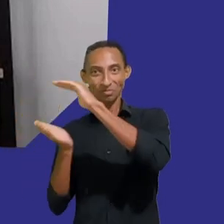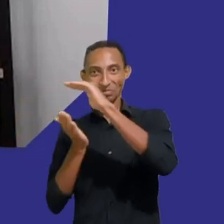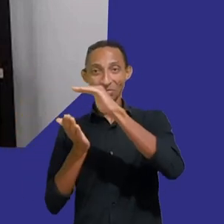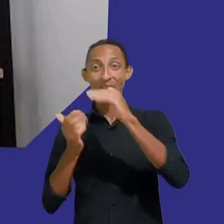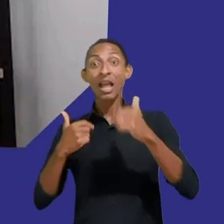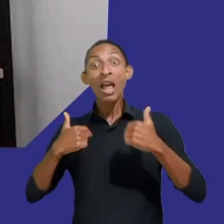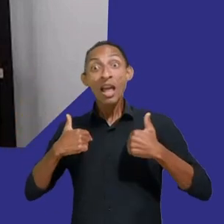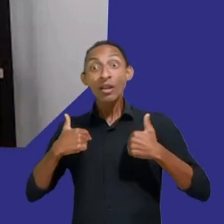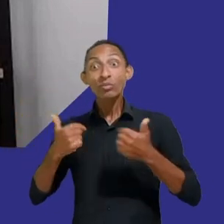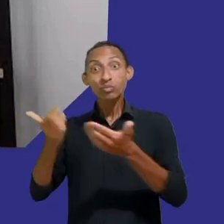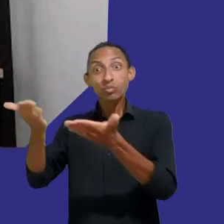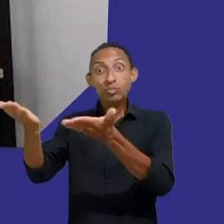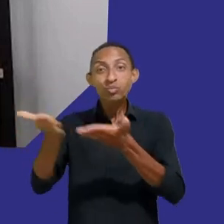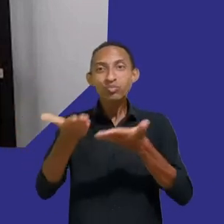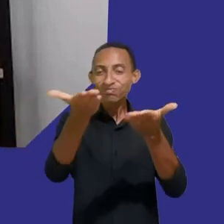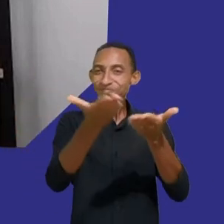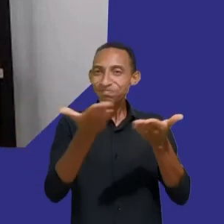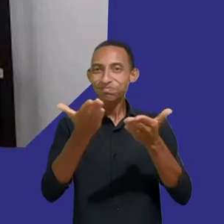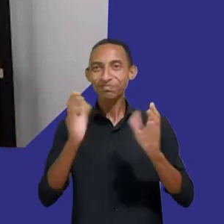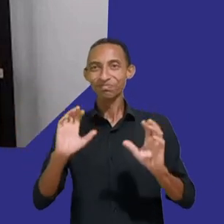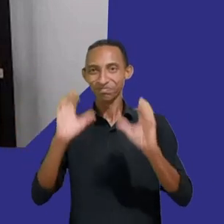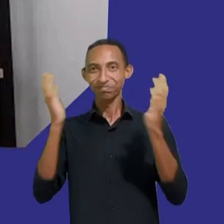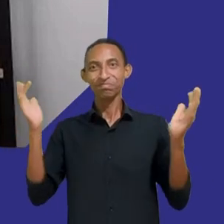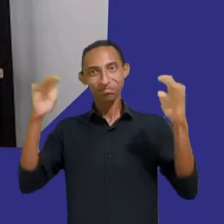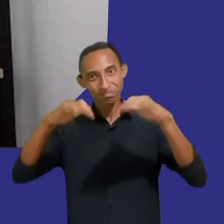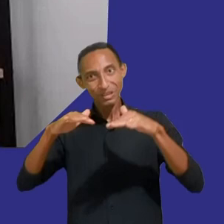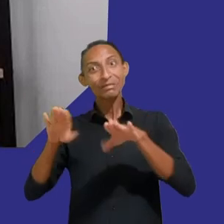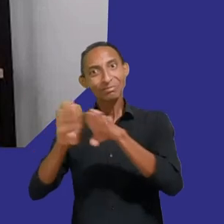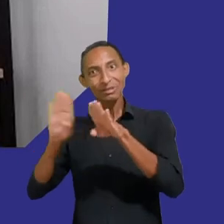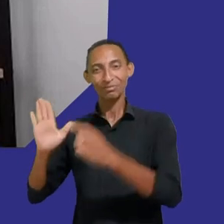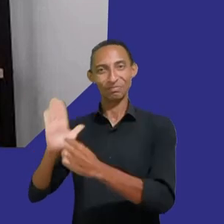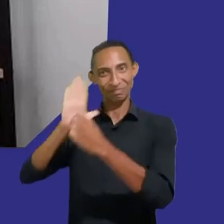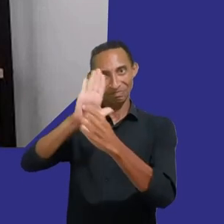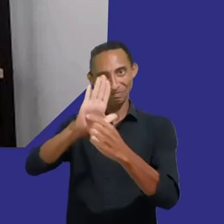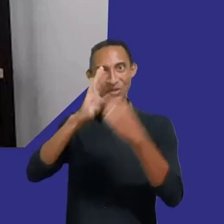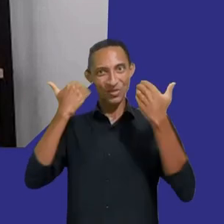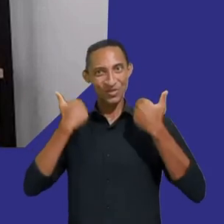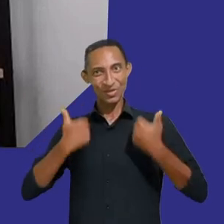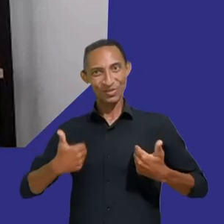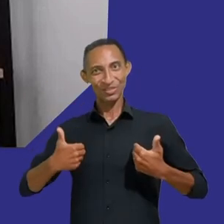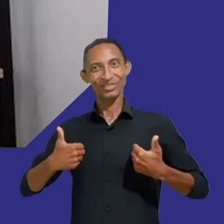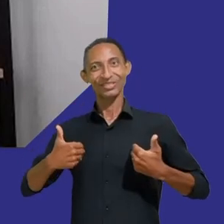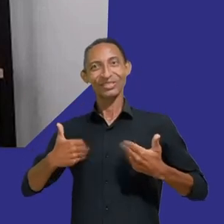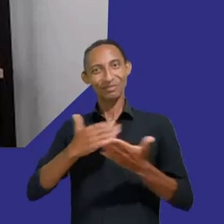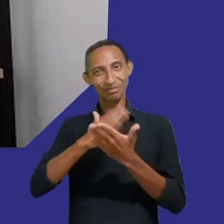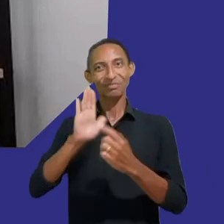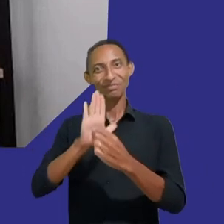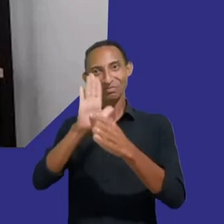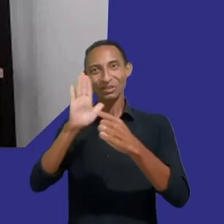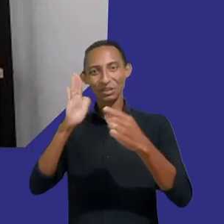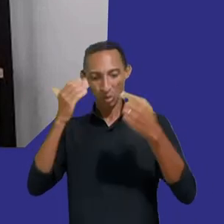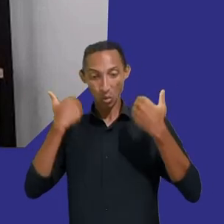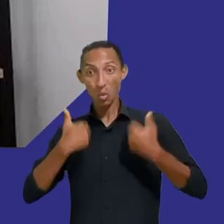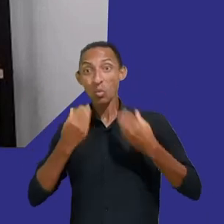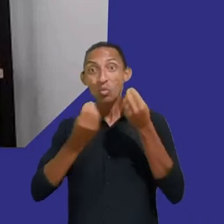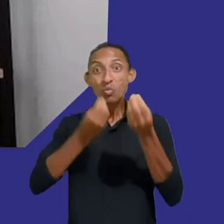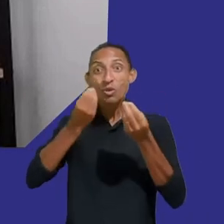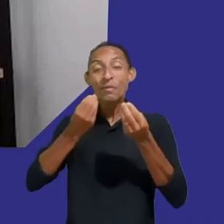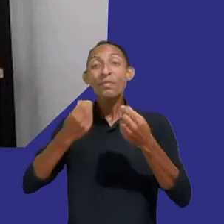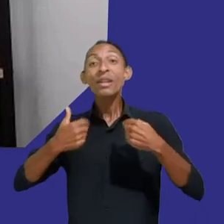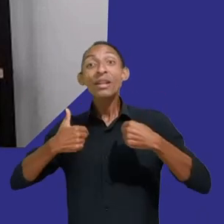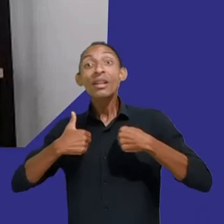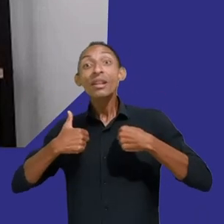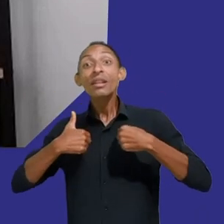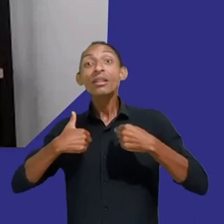evento também vão fazer a sua audiodescrição sempre no início das suas falas. Eu vou participar aqui com vocês da primeira parte da noite de hoje.